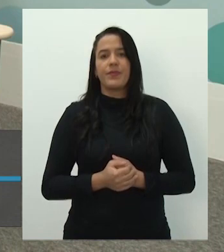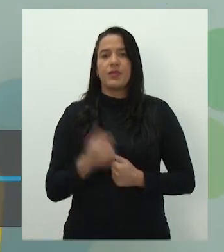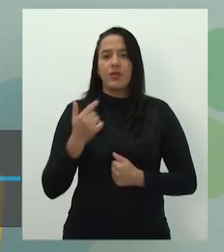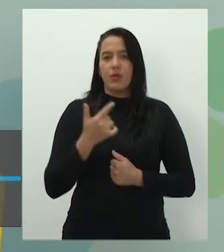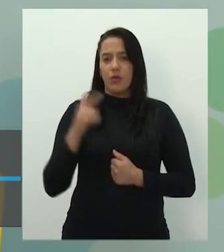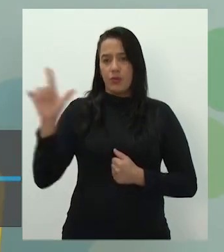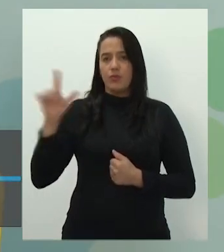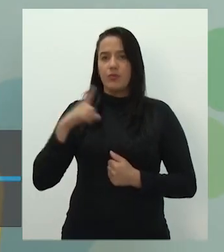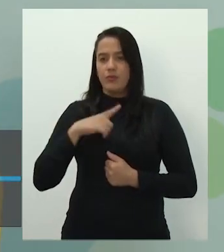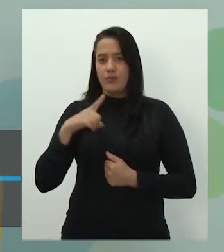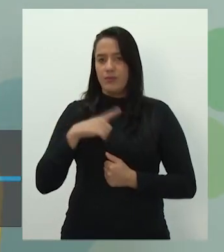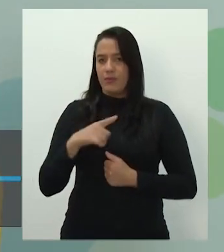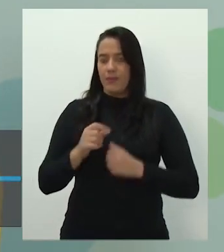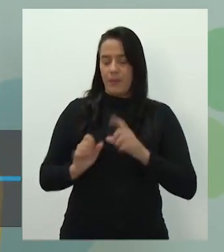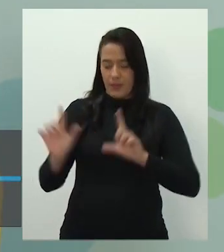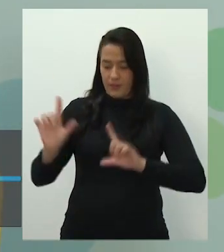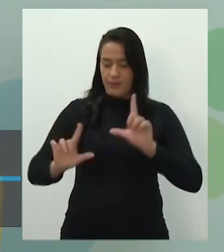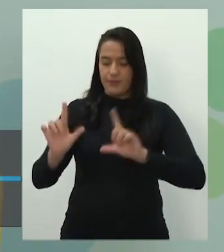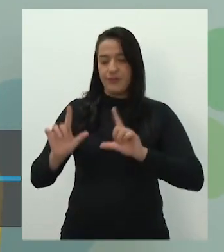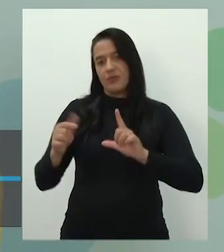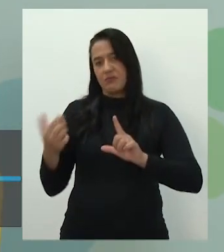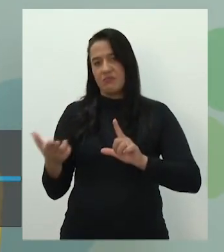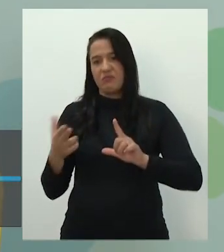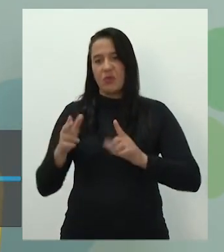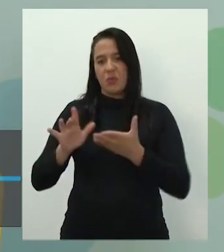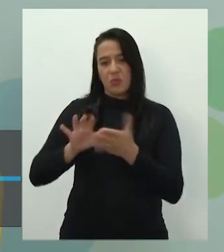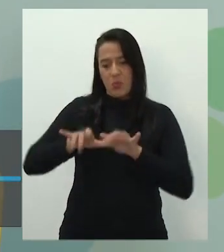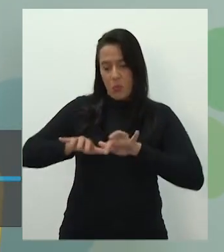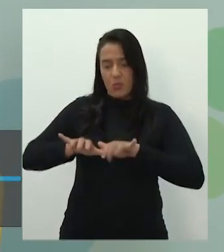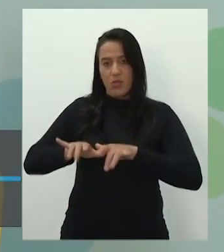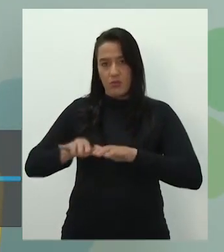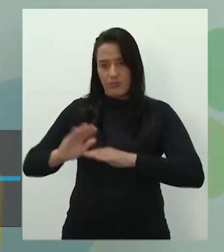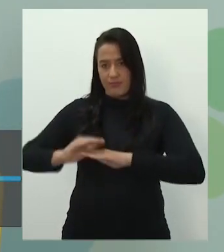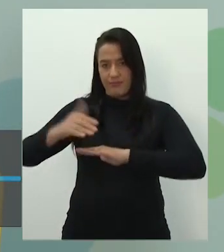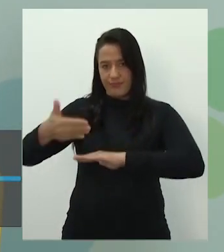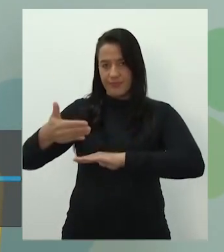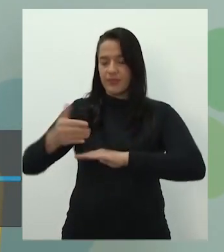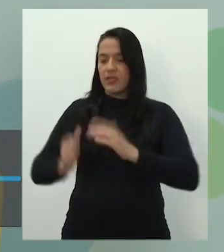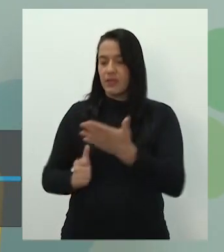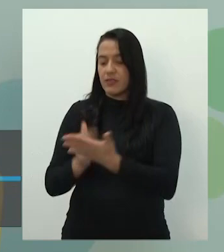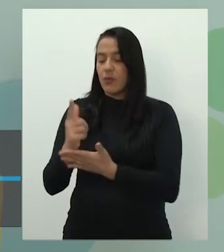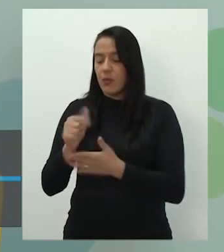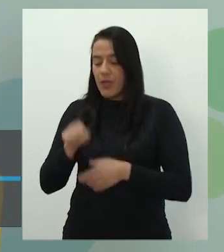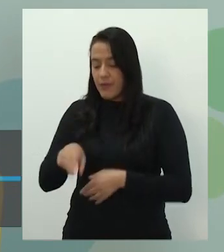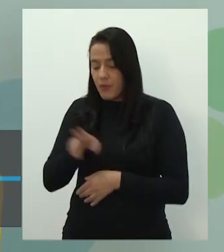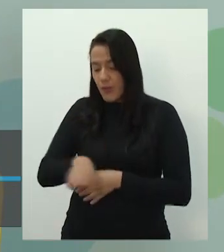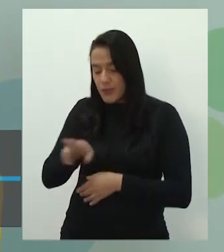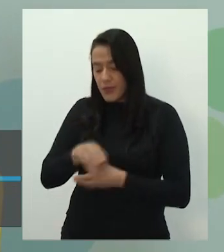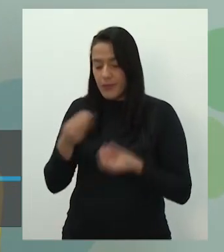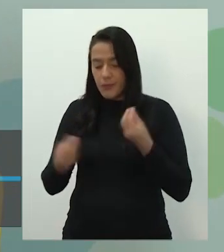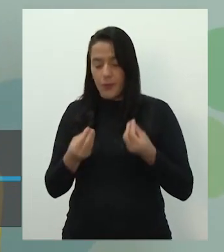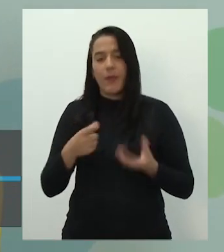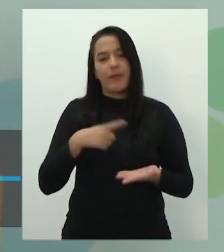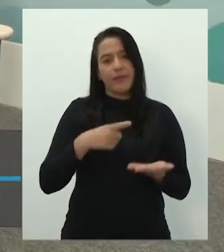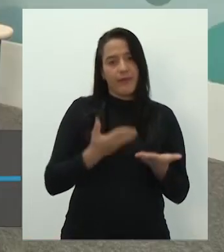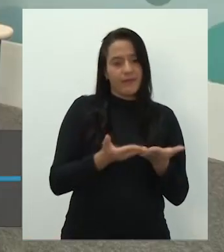manual de instrução. Você compra um laptop como este, como que você vai manuseá-lo? Então, aí dentro desse manual de instrução